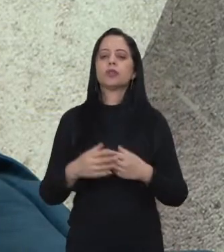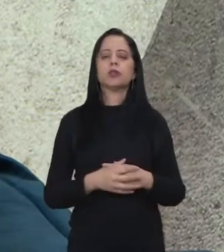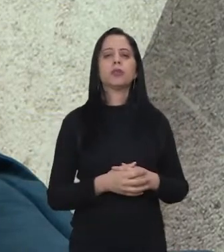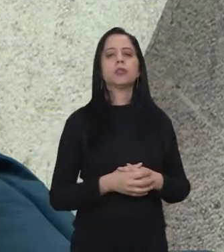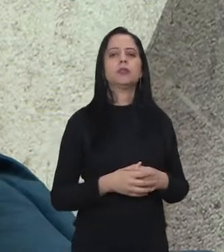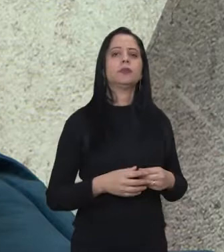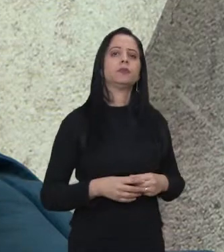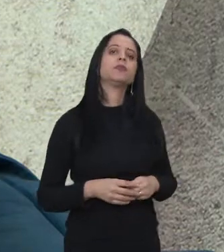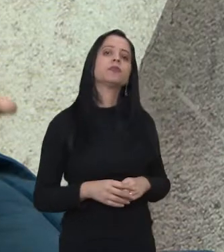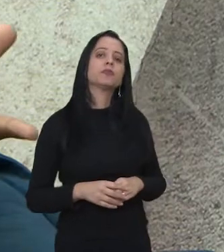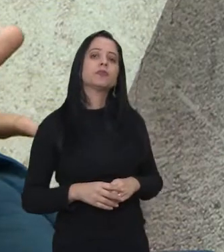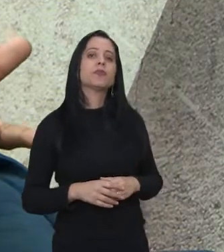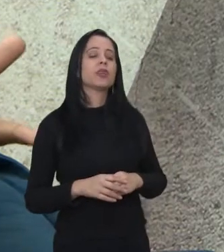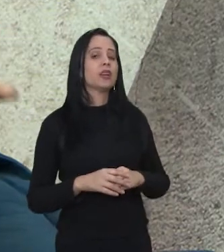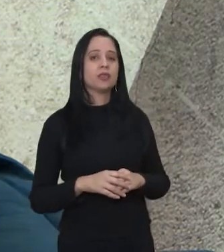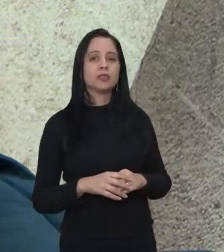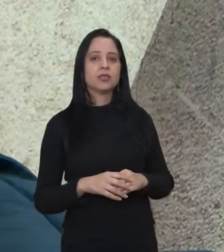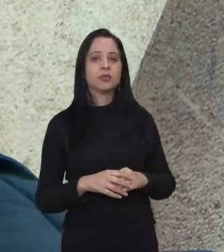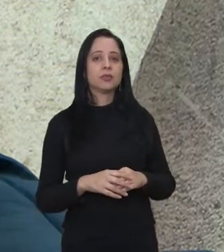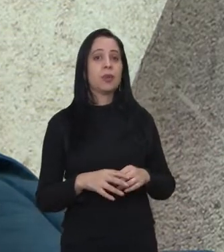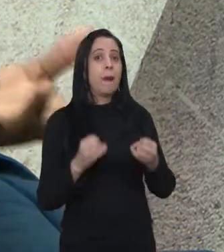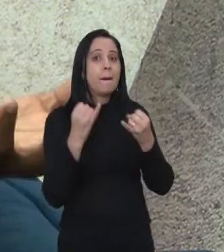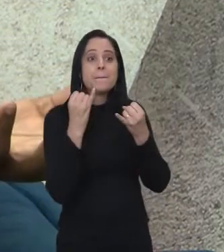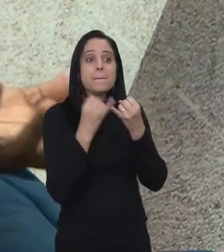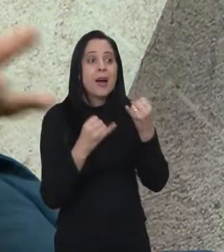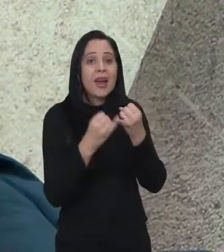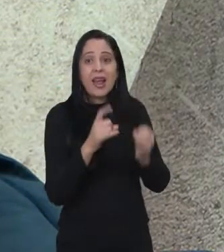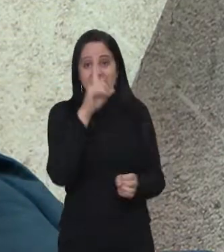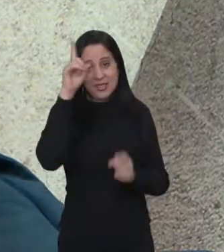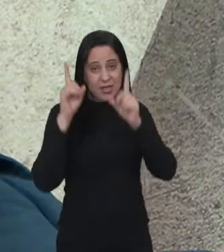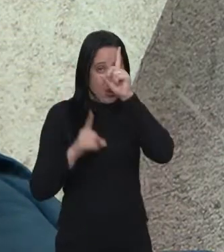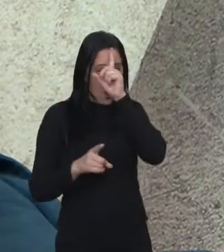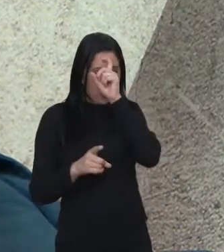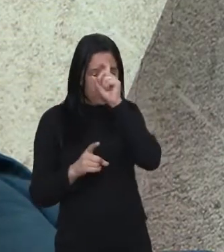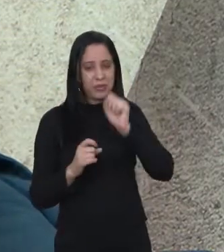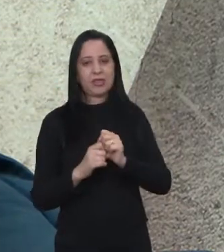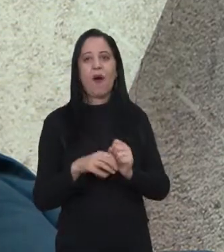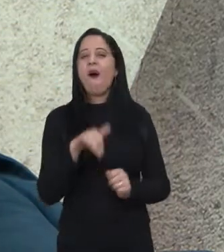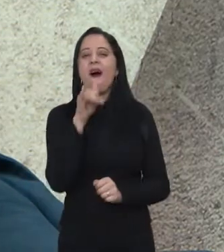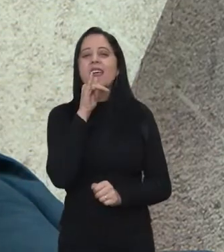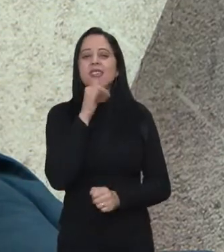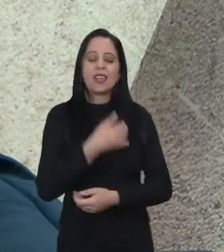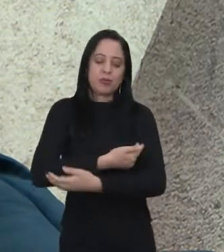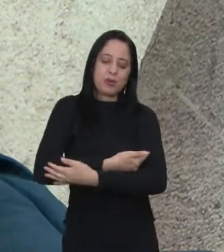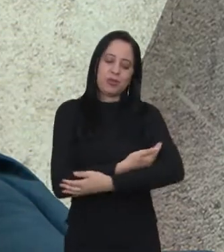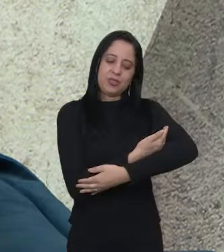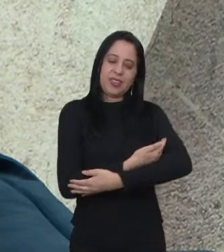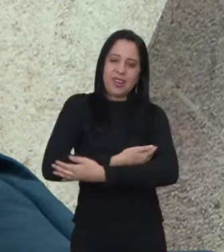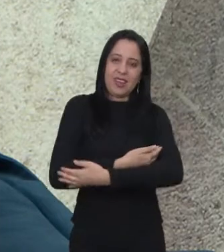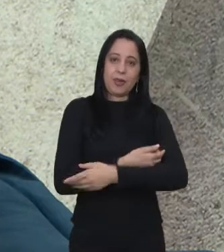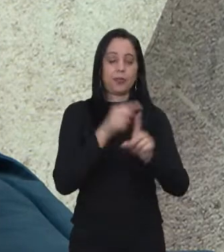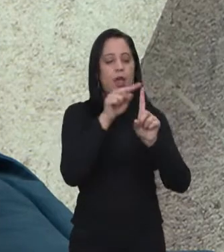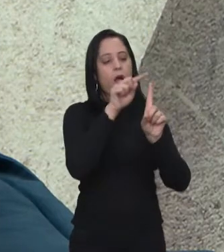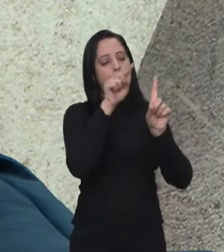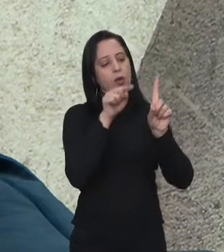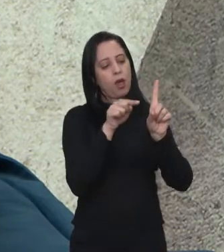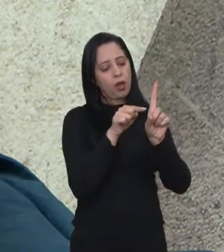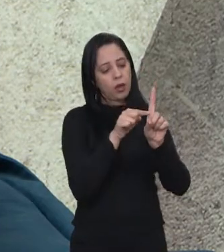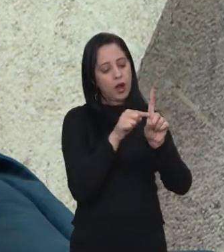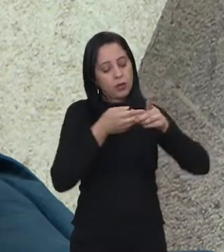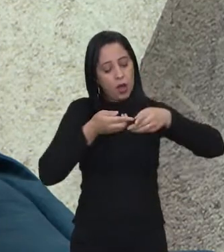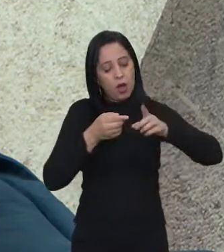empresas é ela segue a mesma lógica de uma incubadora de um hospital. Então, um bebê, ele sai da barriga da mãe,